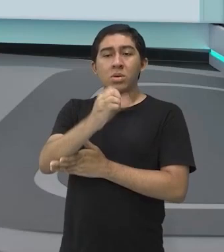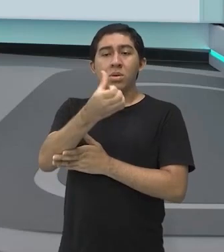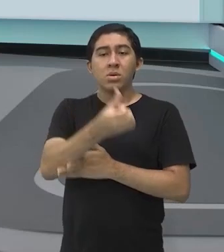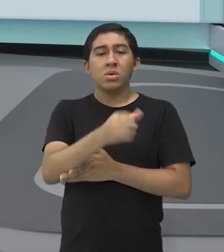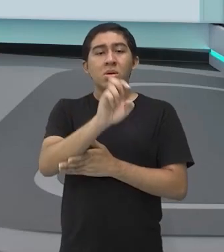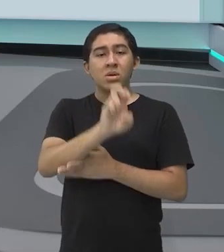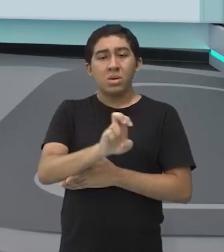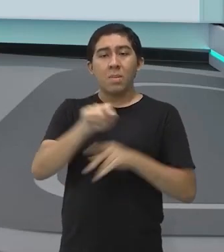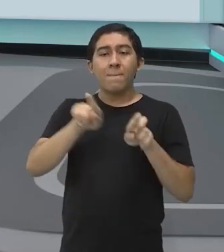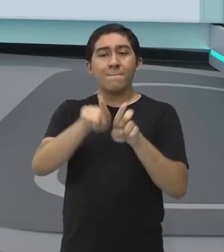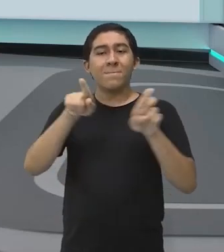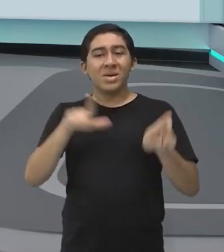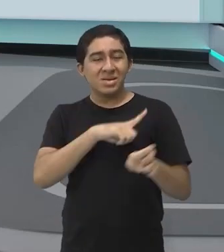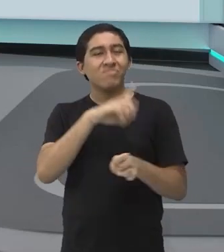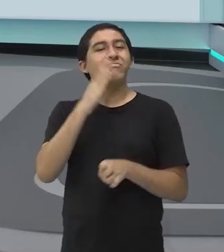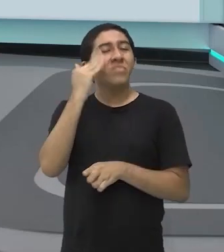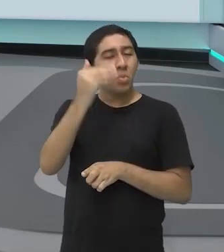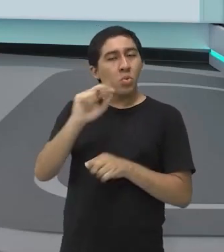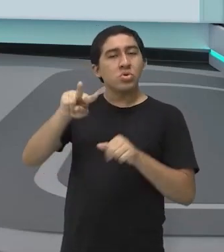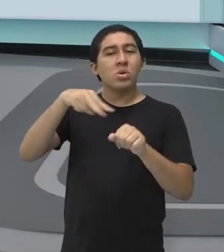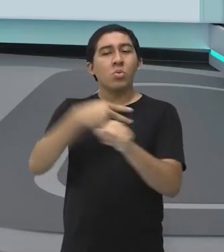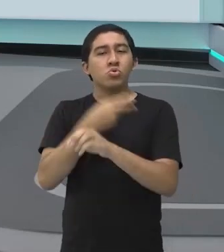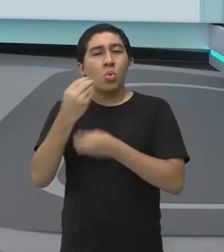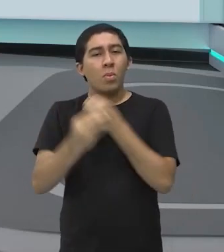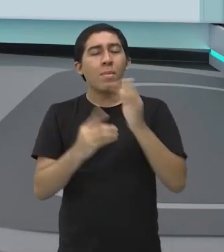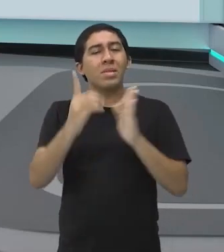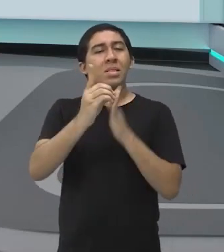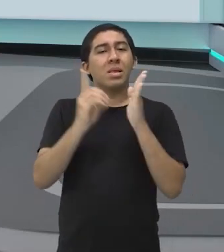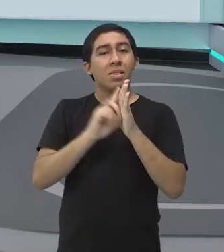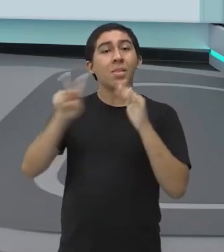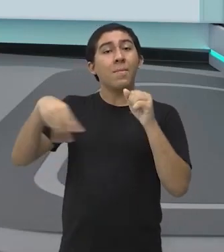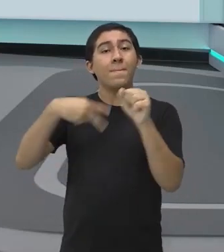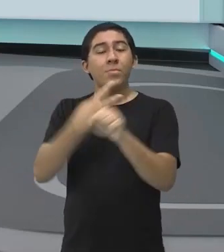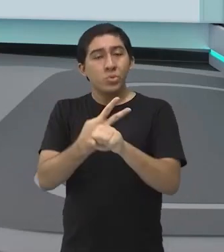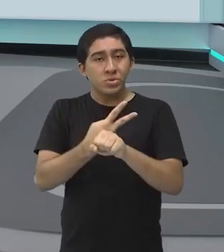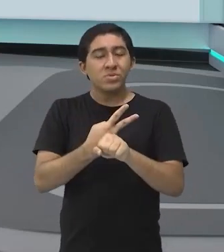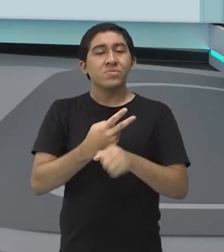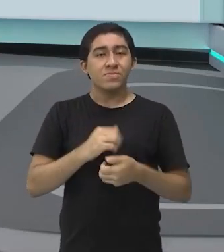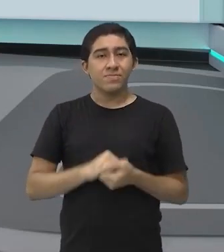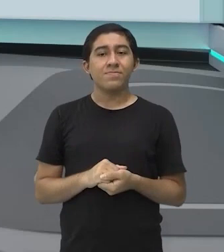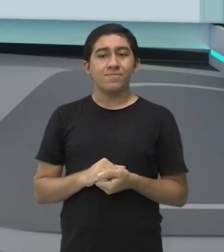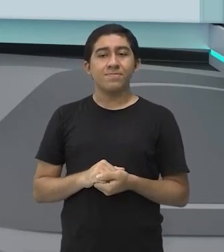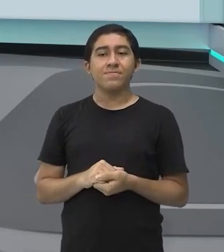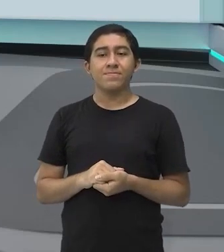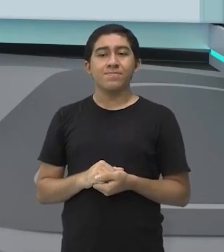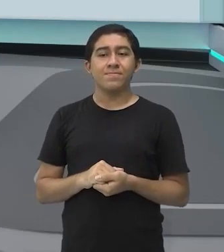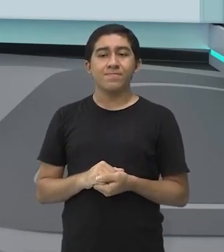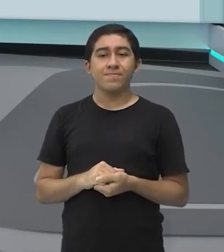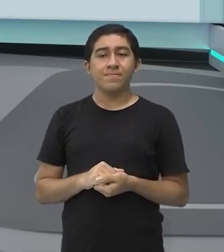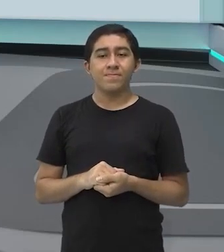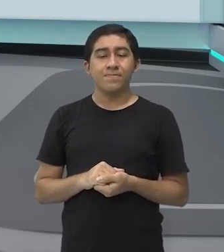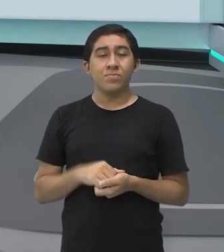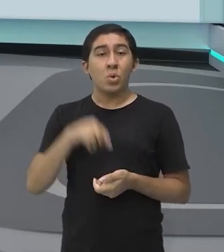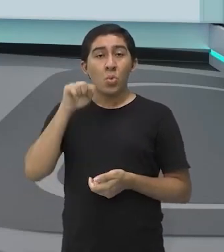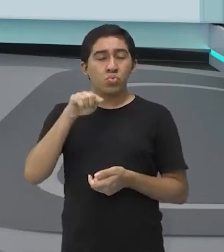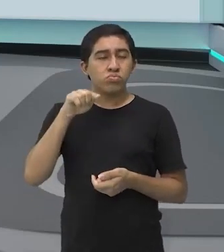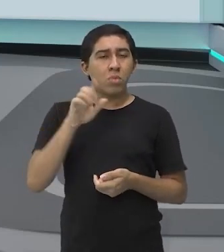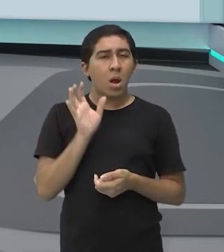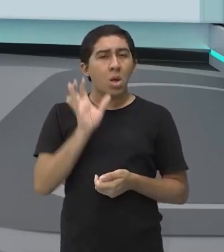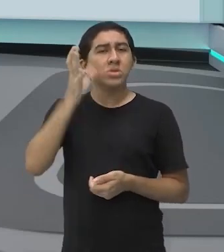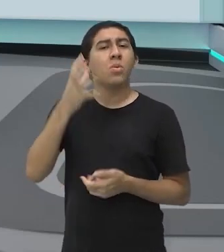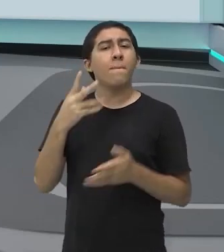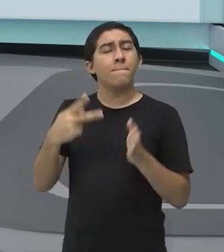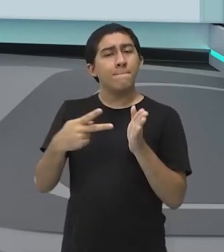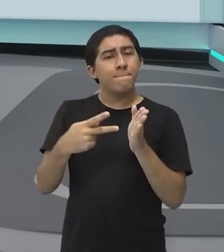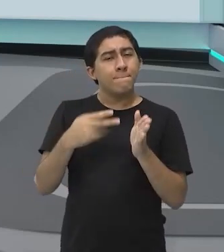porém, ele ficou mais conhecido ali uma década depois, uma década depois. E um dos acontecimentos que fizeram